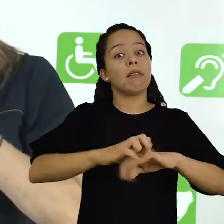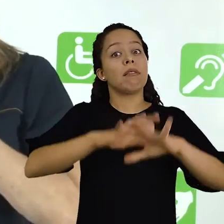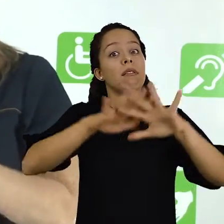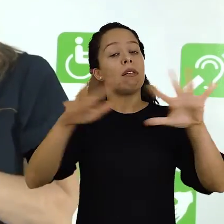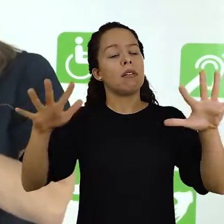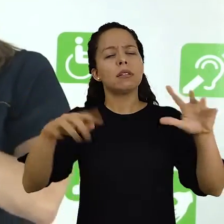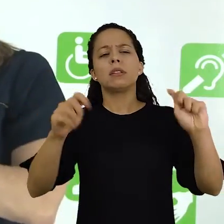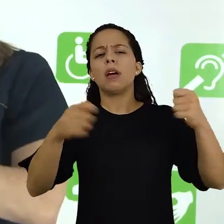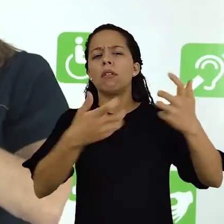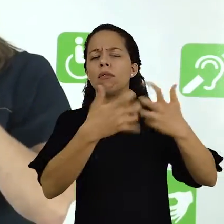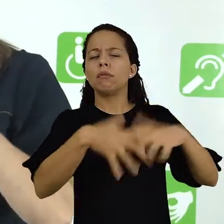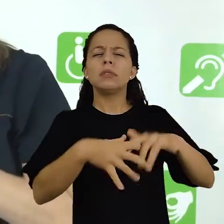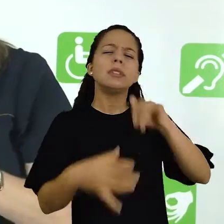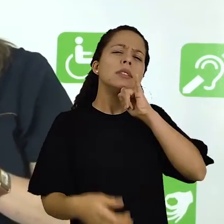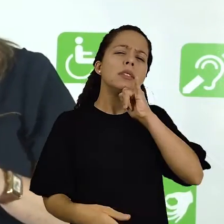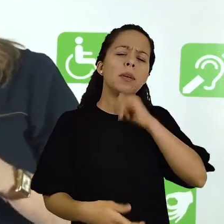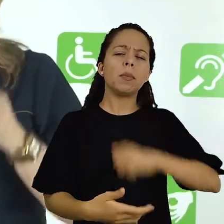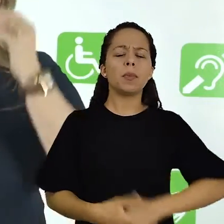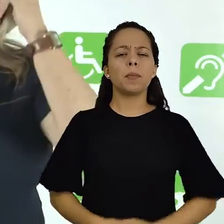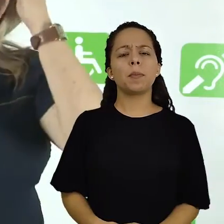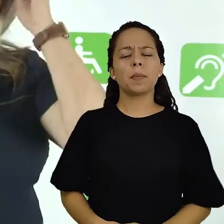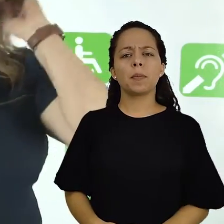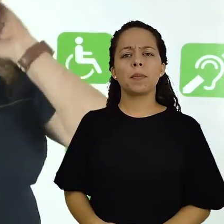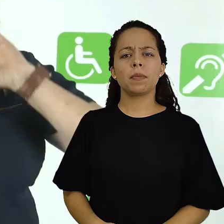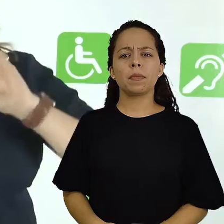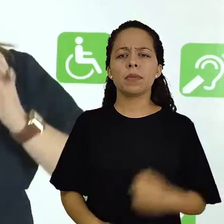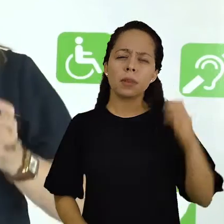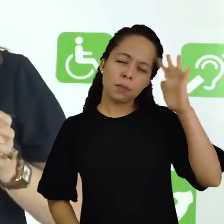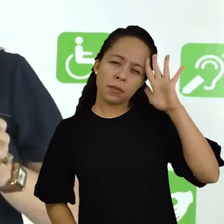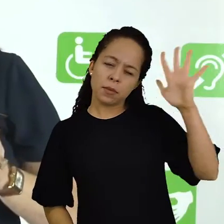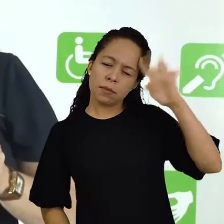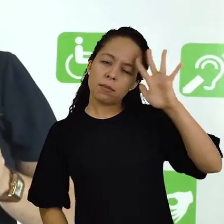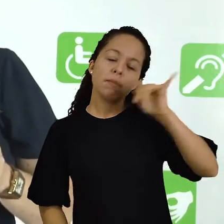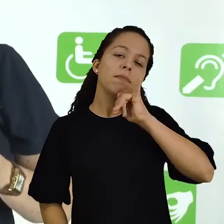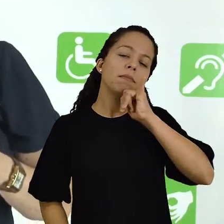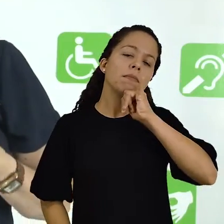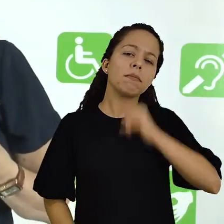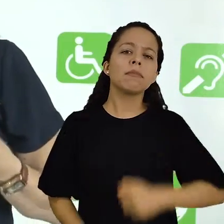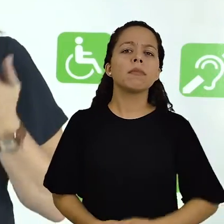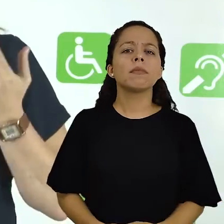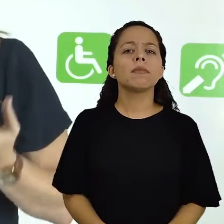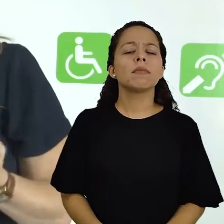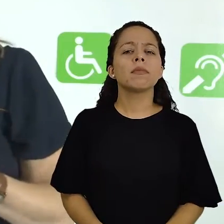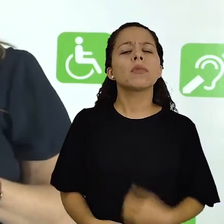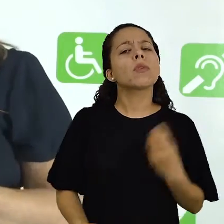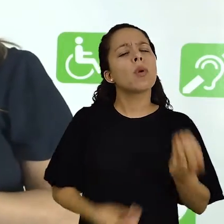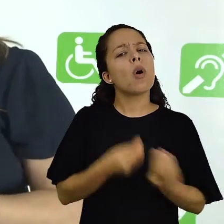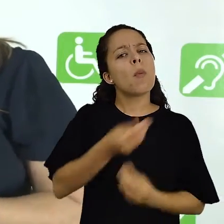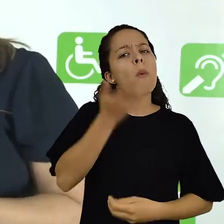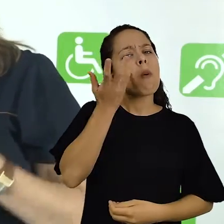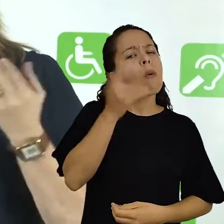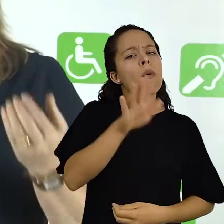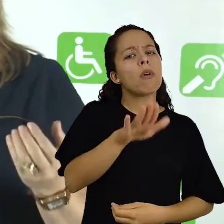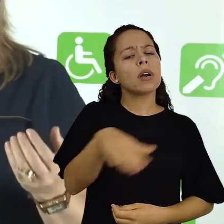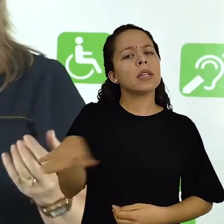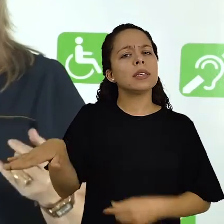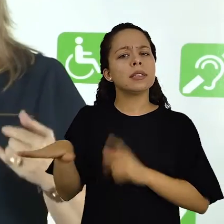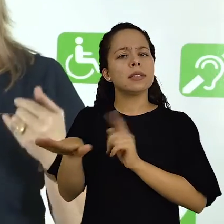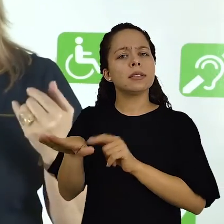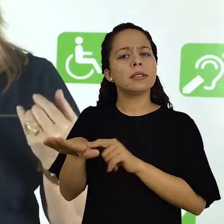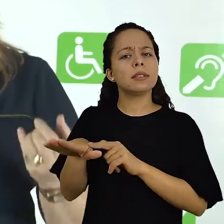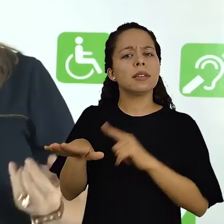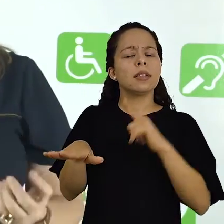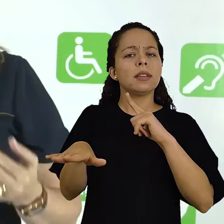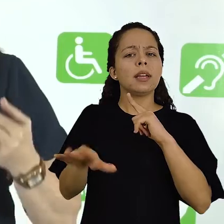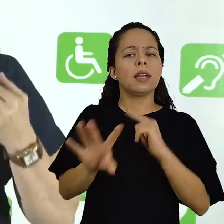operacional. Por exemplo, imagine o seguinte, como ocorre o aprendizado de crianças